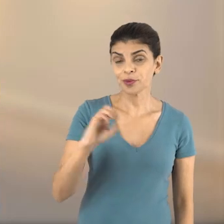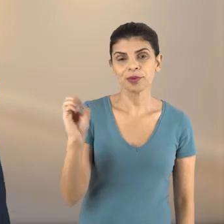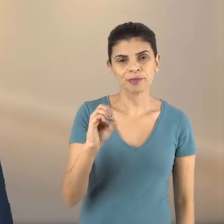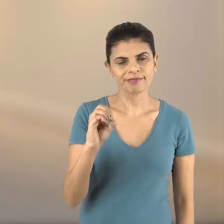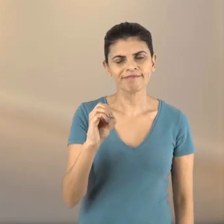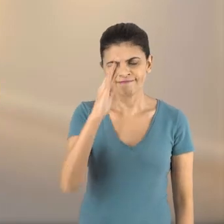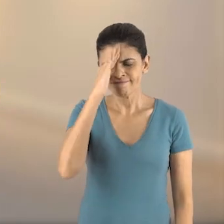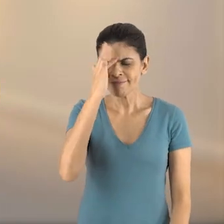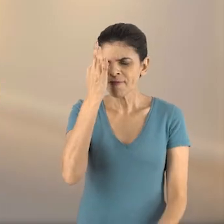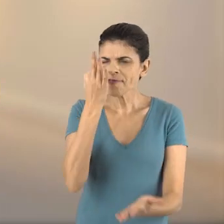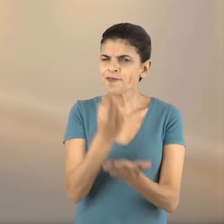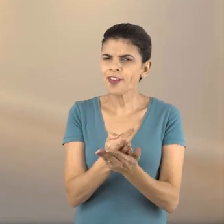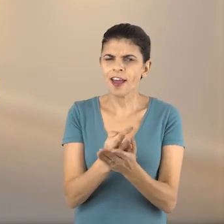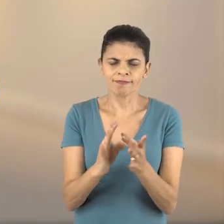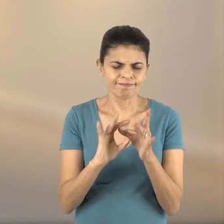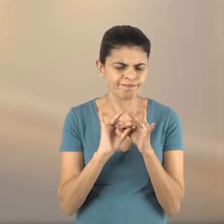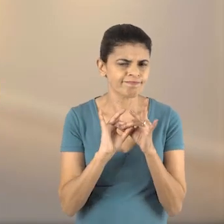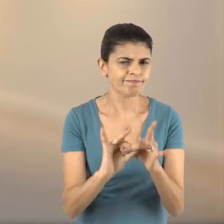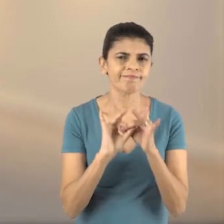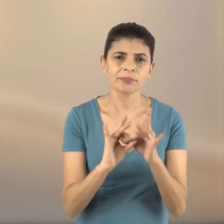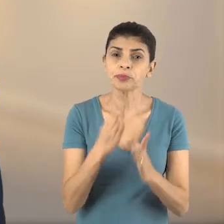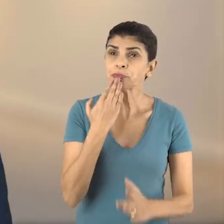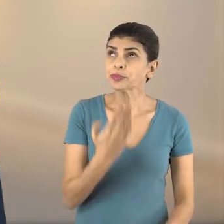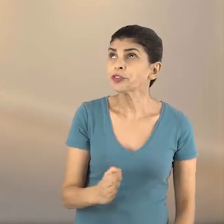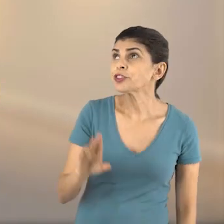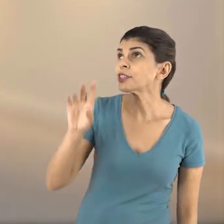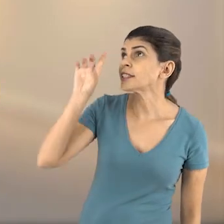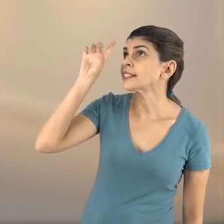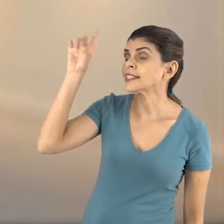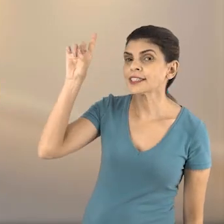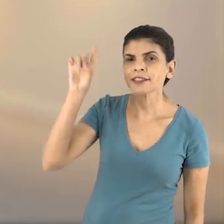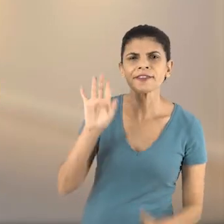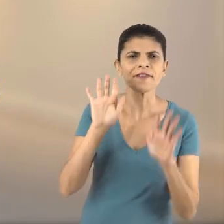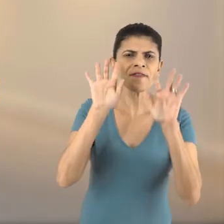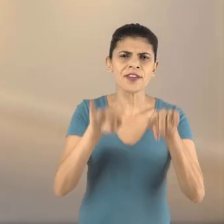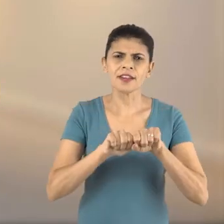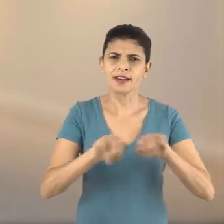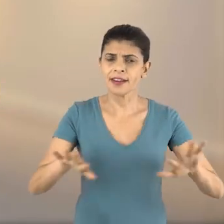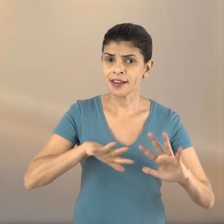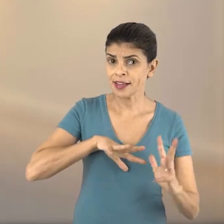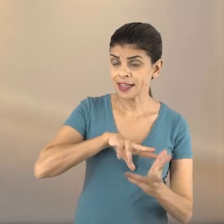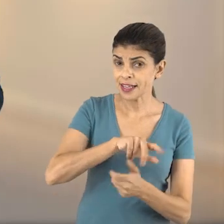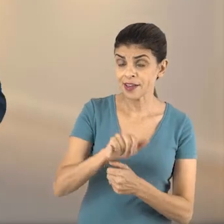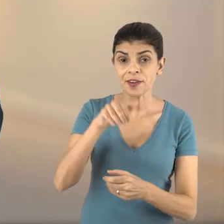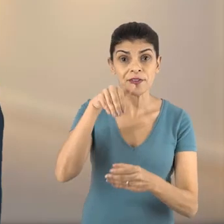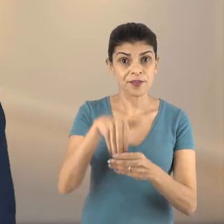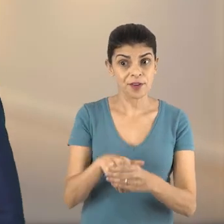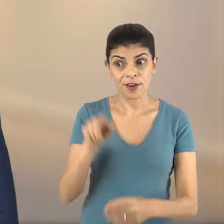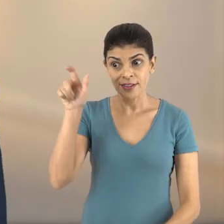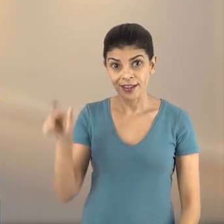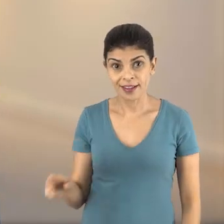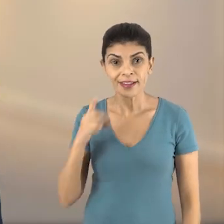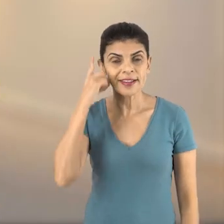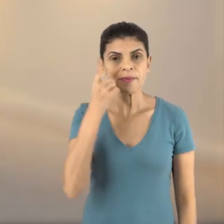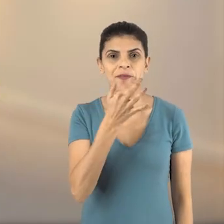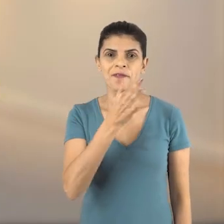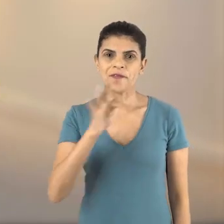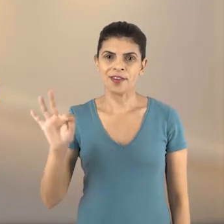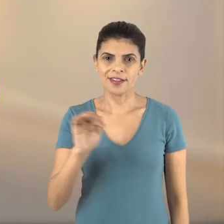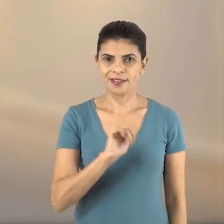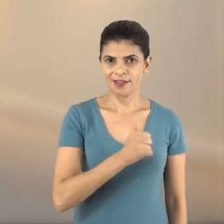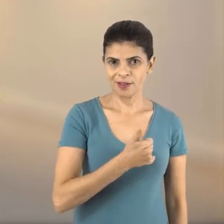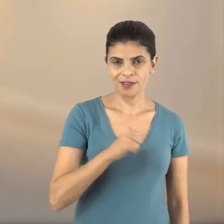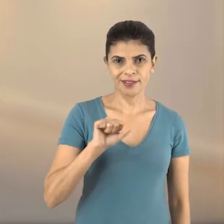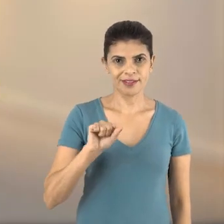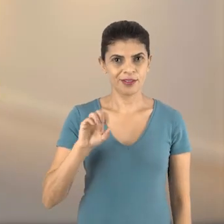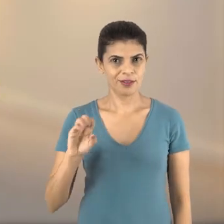outubro, vamos formar uma grande corrente de fé, pedindo a Deus pelo fim da pandemia e votando Pedro Augusto, deputado federal.